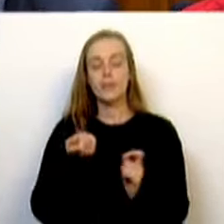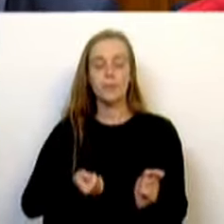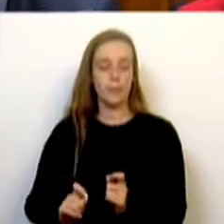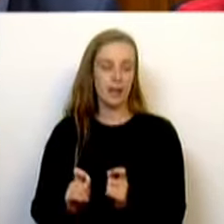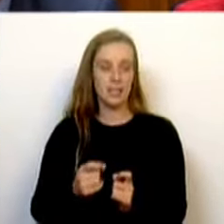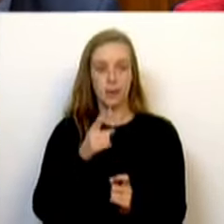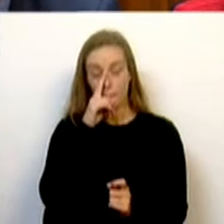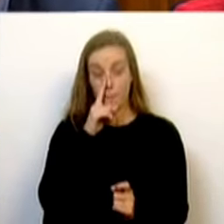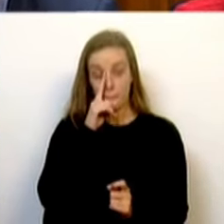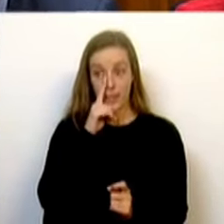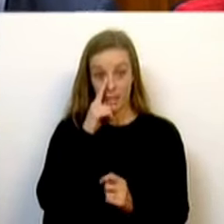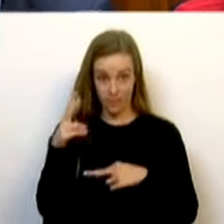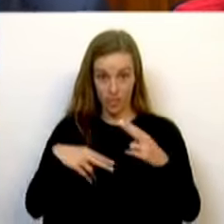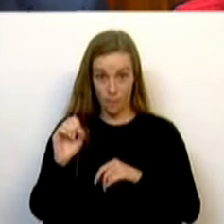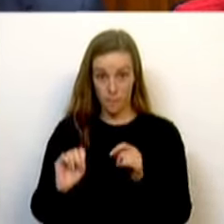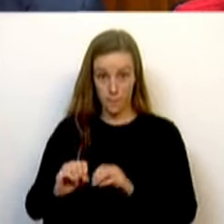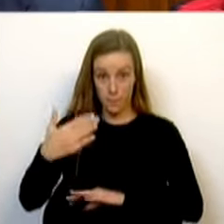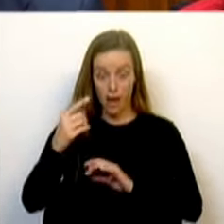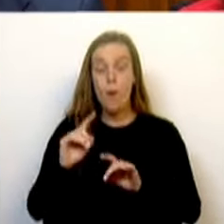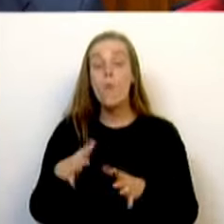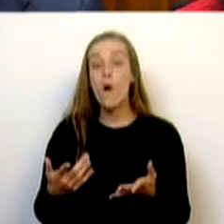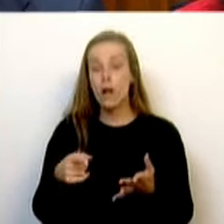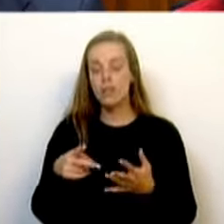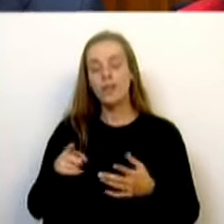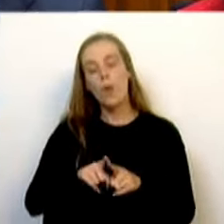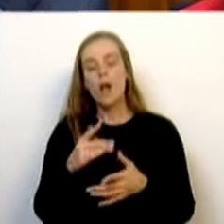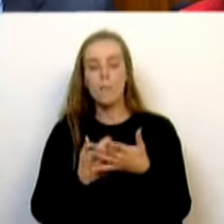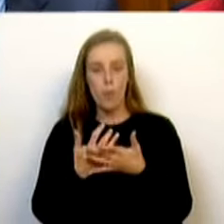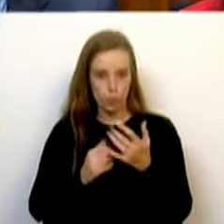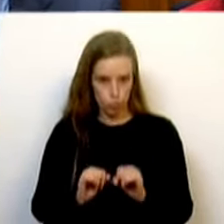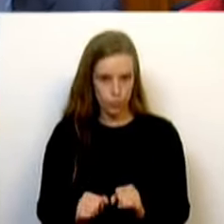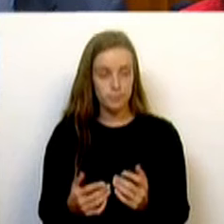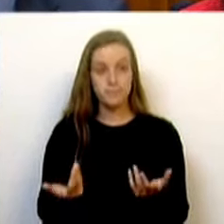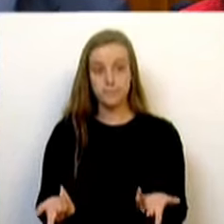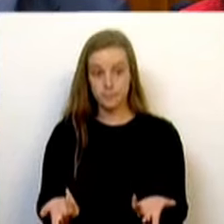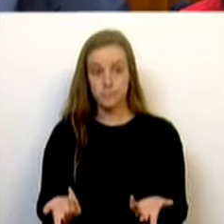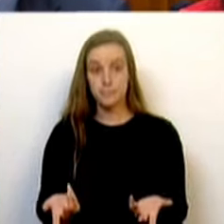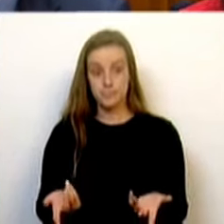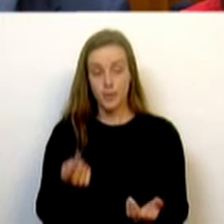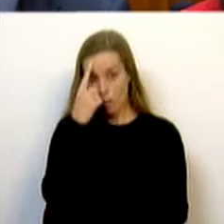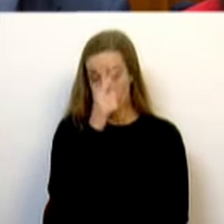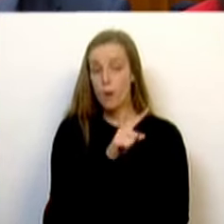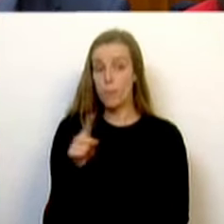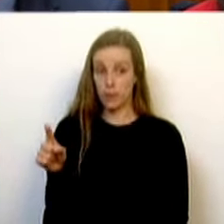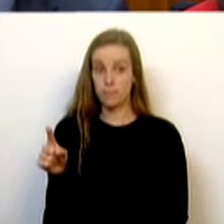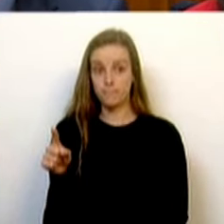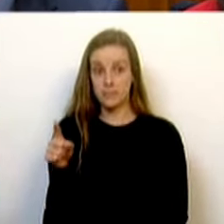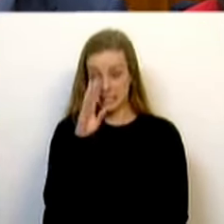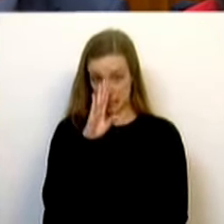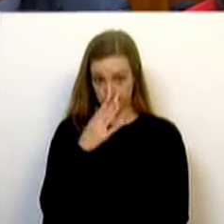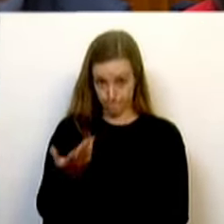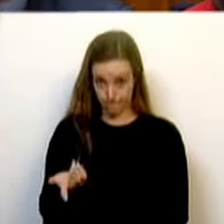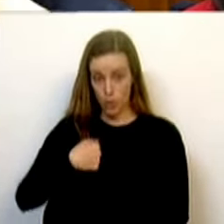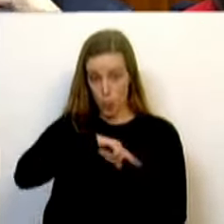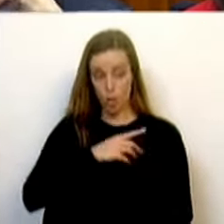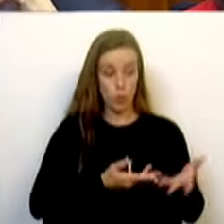primeira mentira fiscal assenta no conceito de carga fiscal. Senhores deputados, sabem bem, se nós compararmos